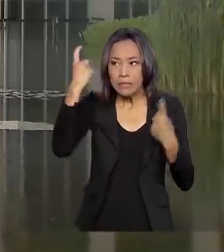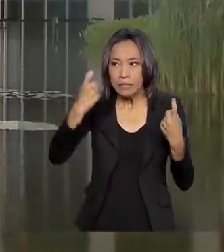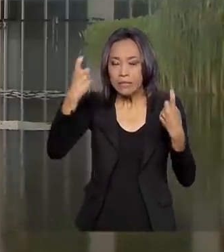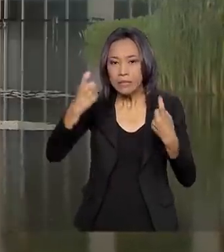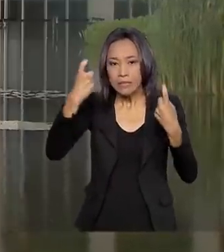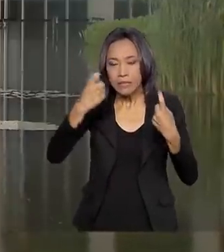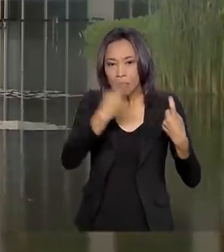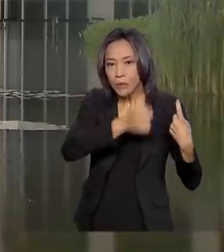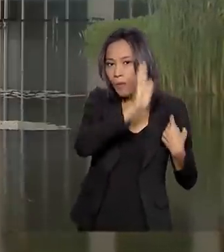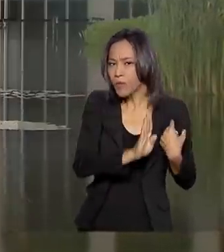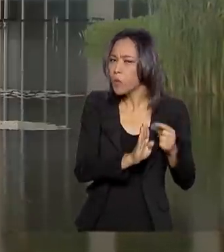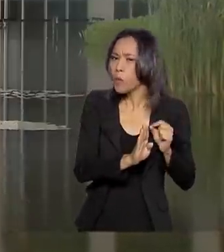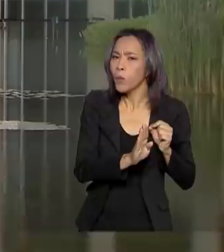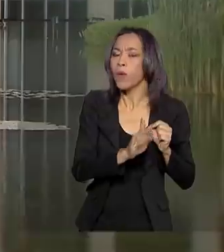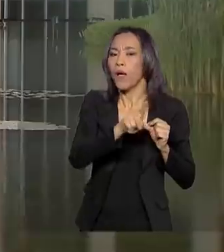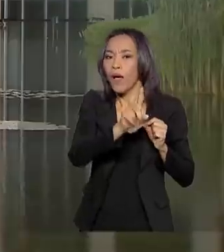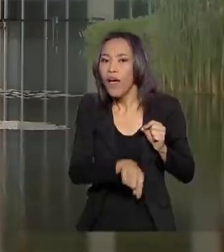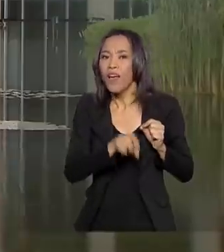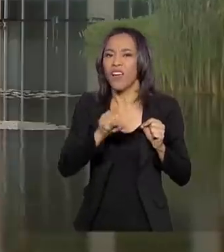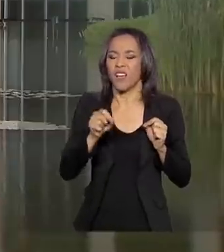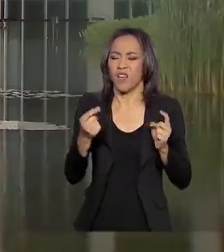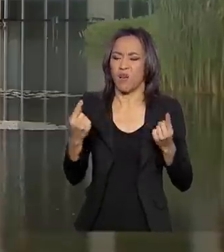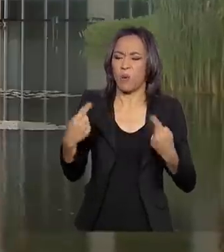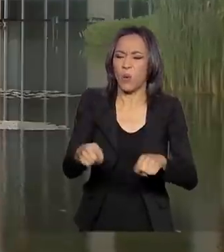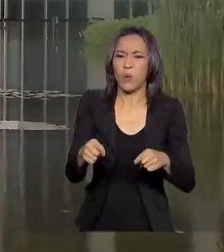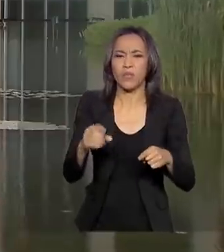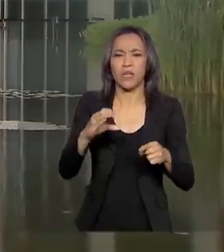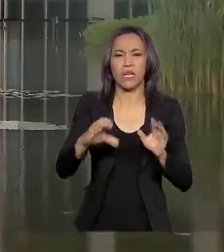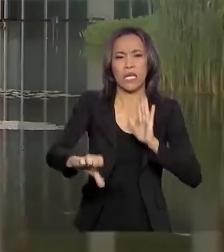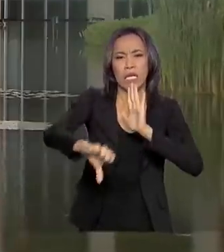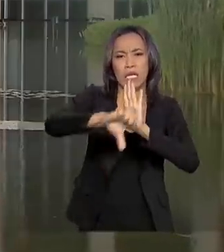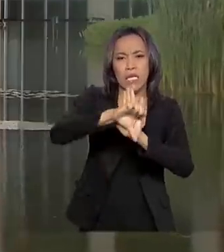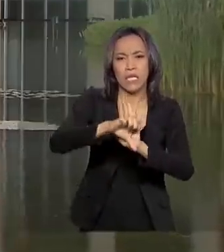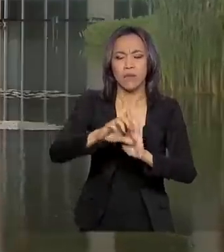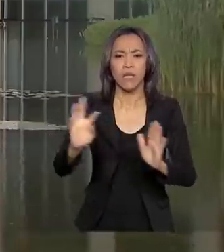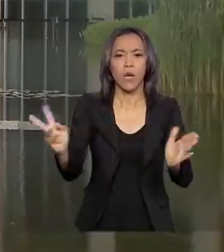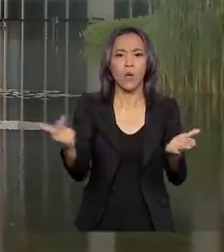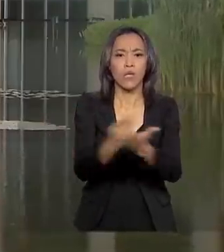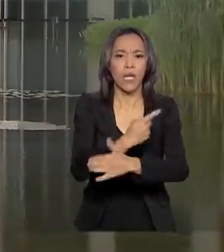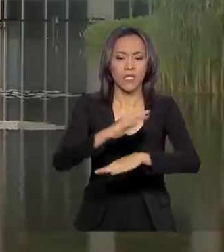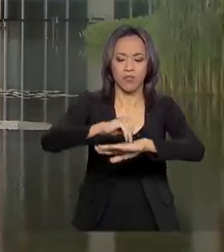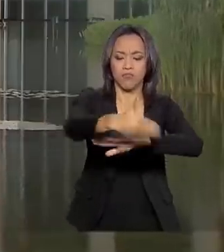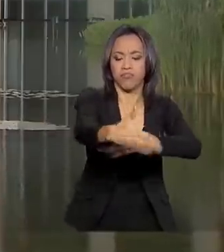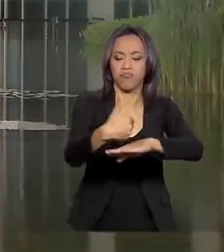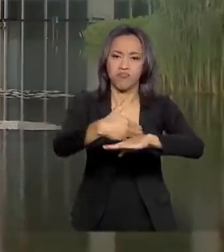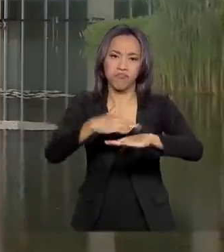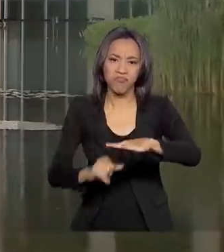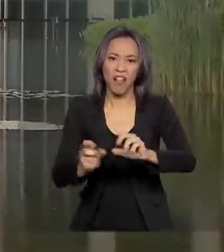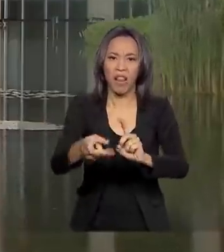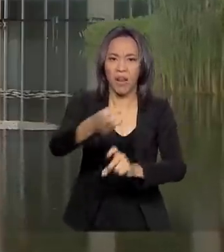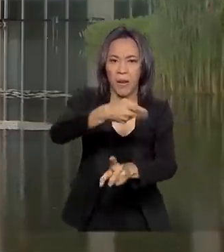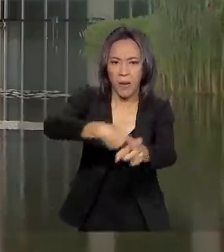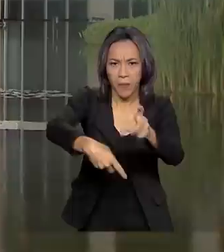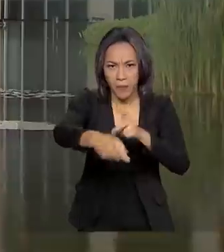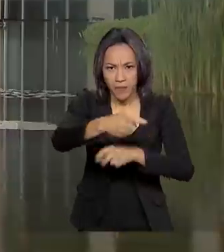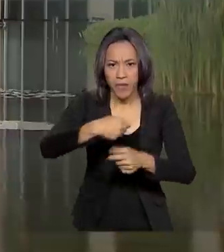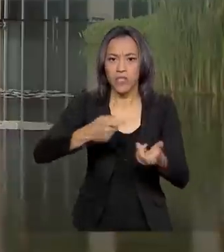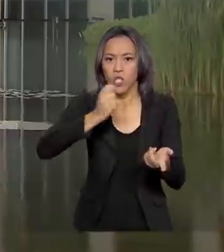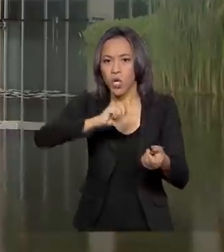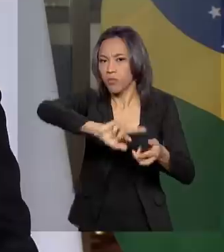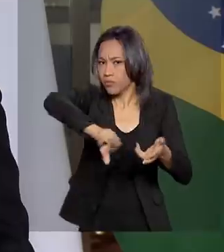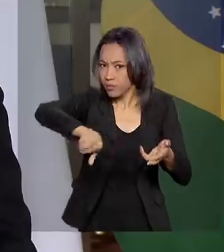do governo brasileiro, o combate a crimes praticados na fronteira, como o narcotráfico, também entrou na pauta de